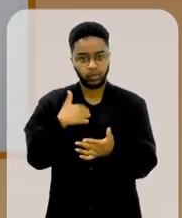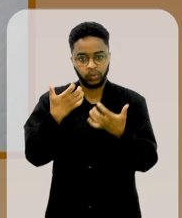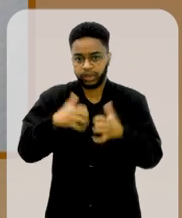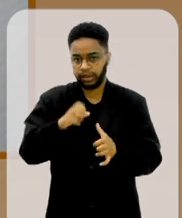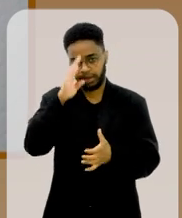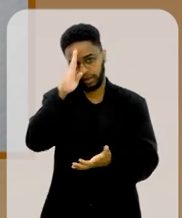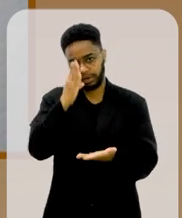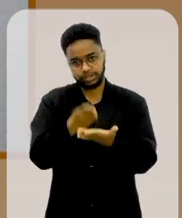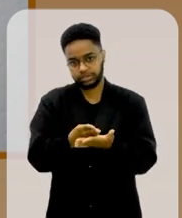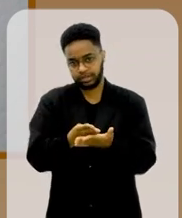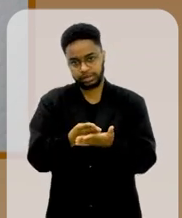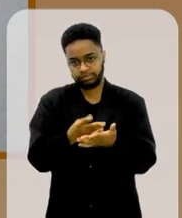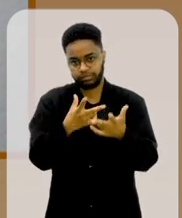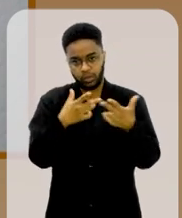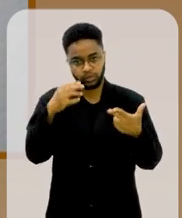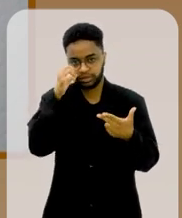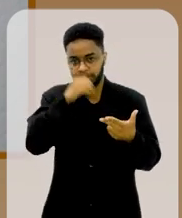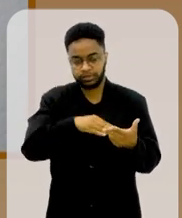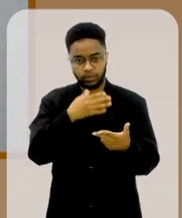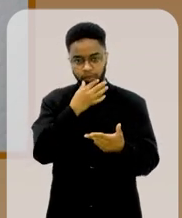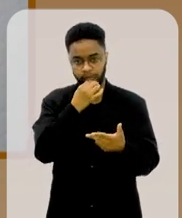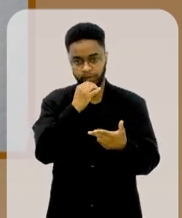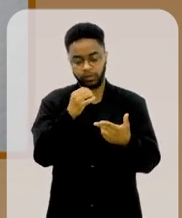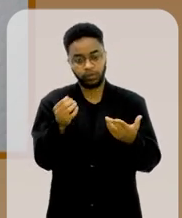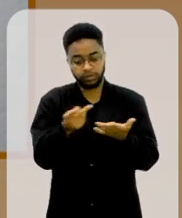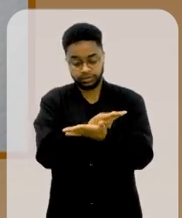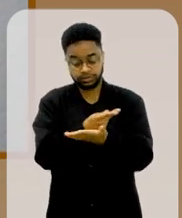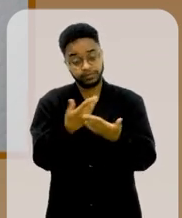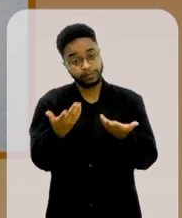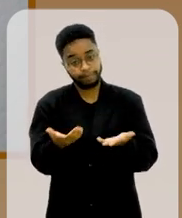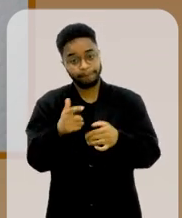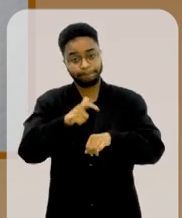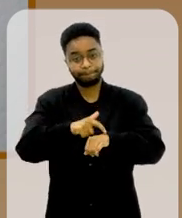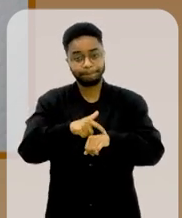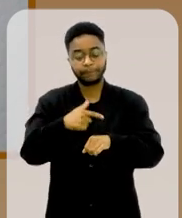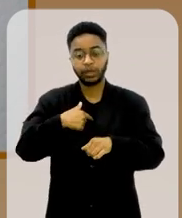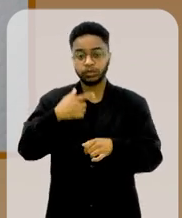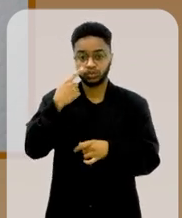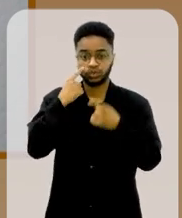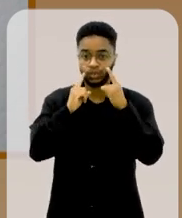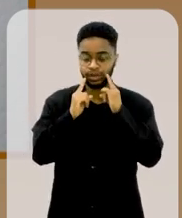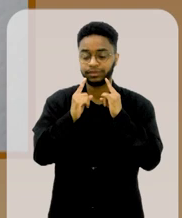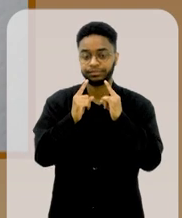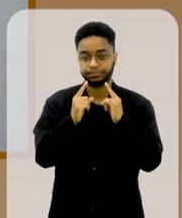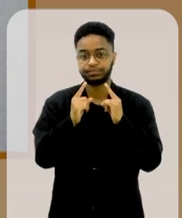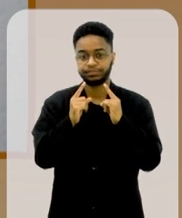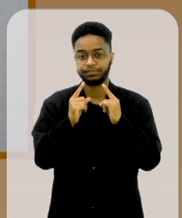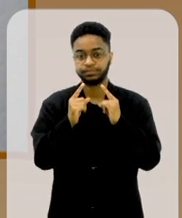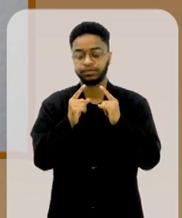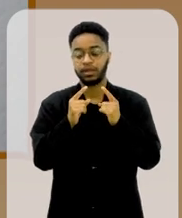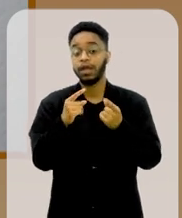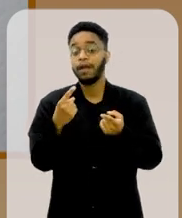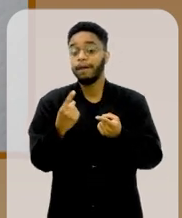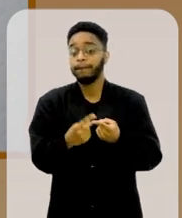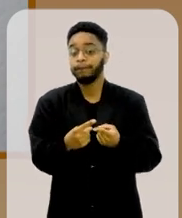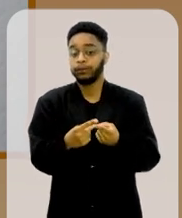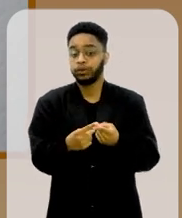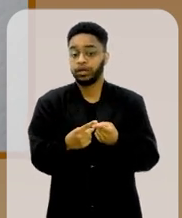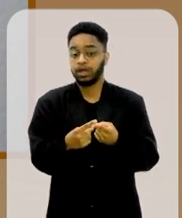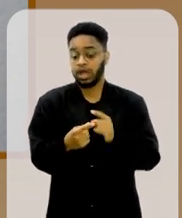queria acreditar naquele absurdo. Foi nessa hora que eu chorei. Entendeu? Porque,